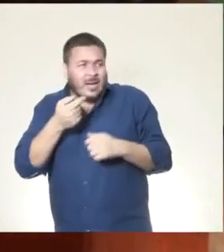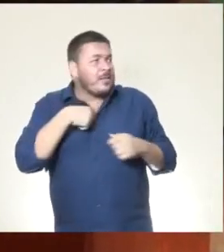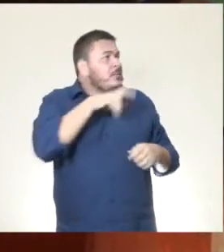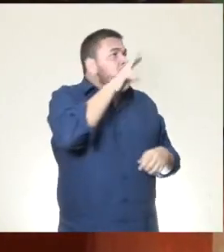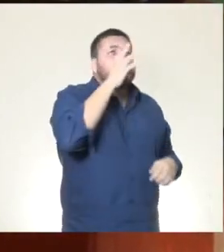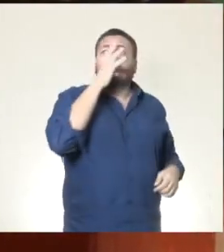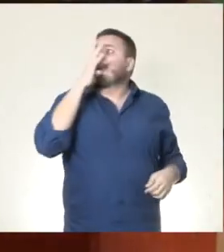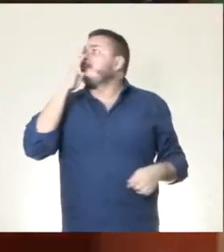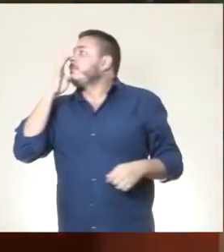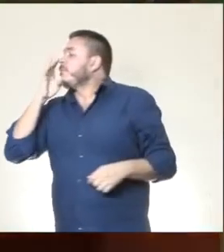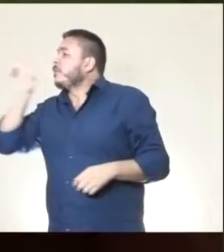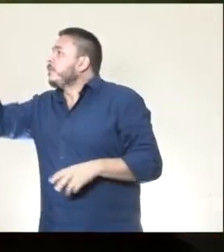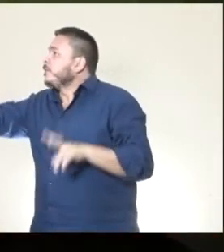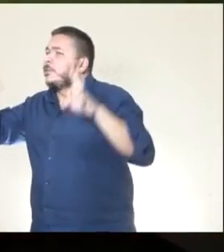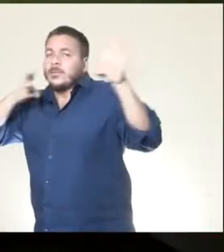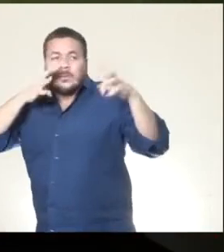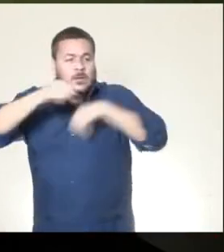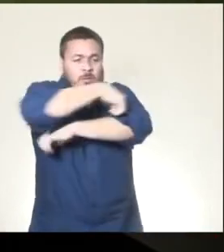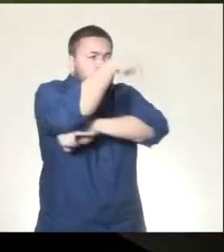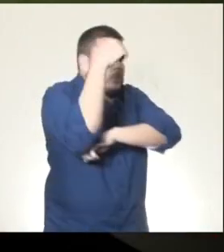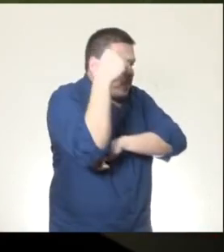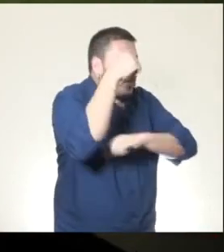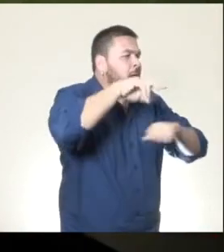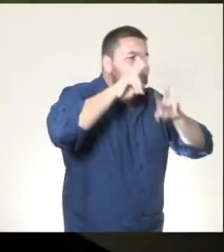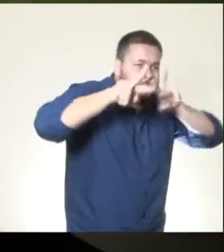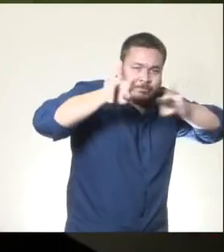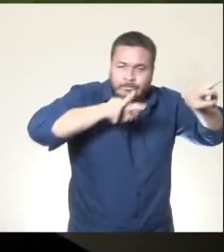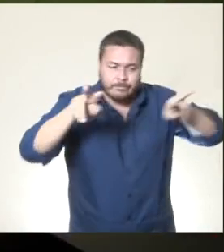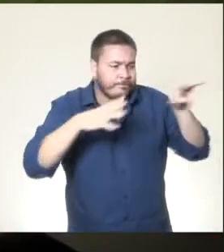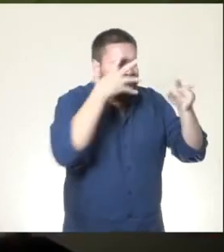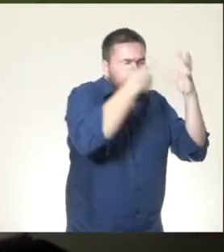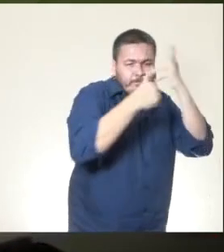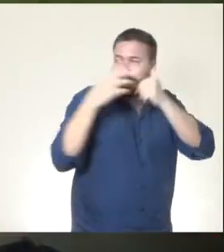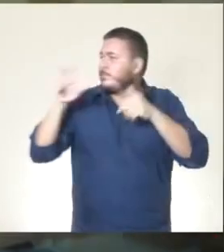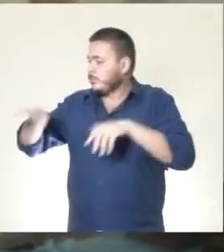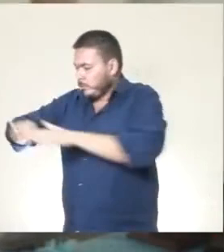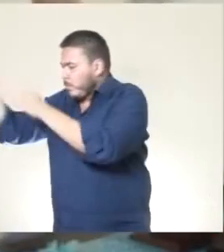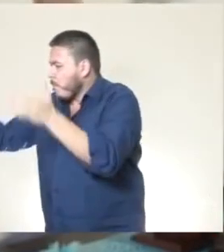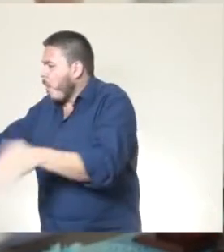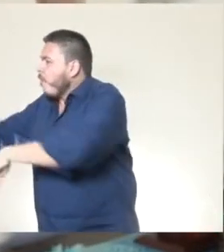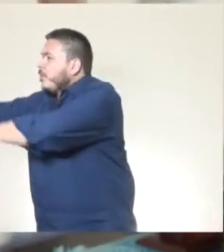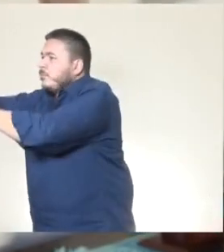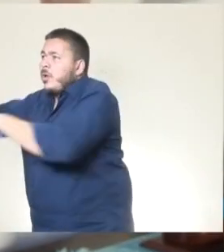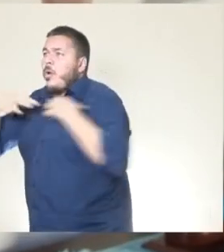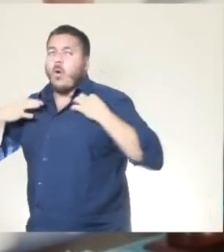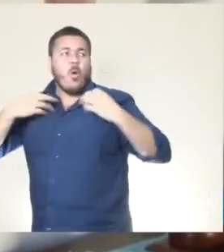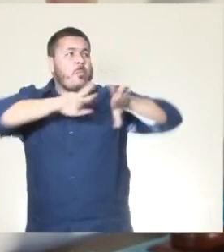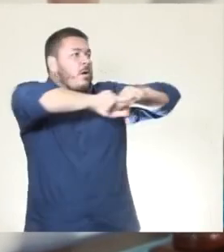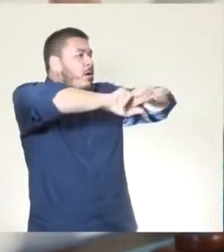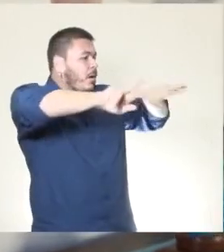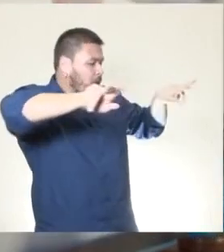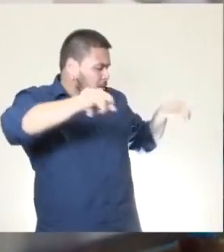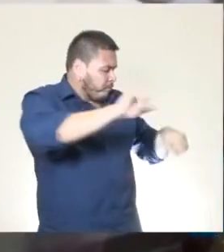É como se nós estivéssemos lendo poesia, vendo as janelas dessa casa, os seus móveis, as roupas de